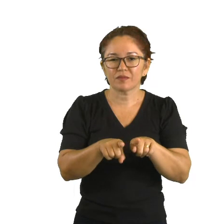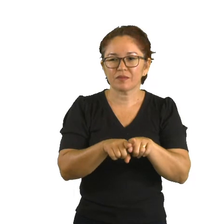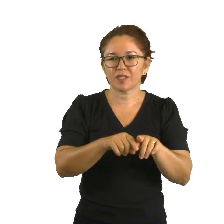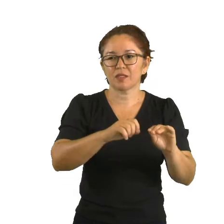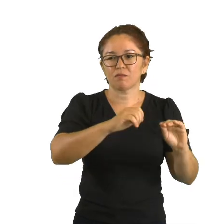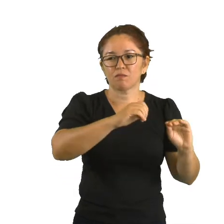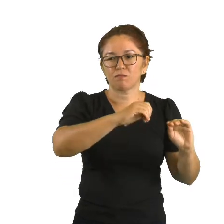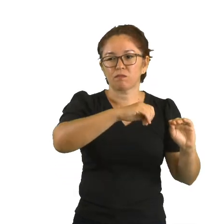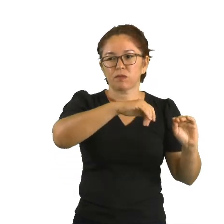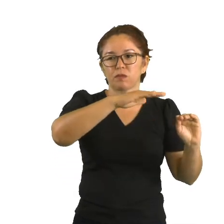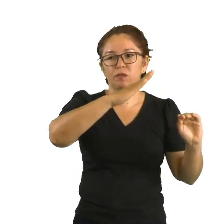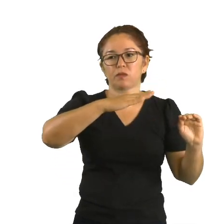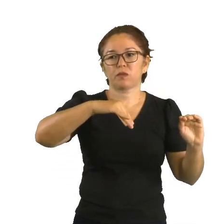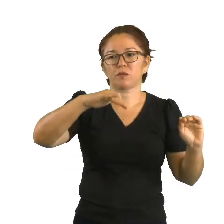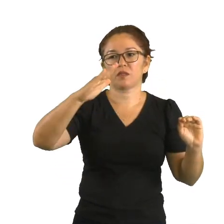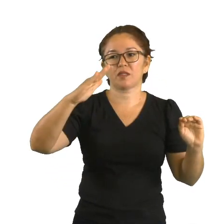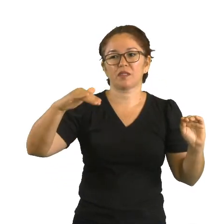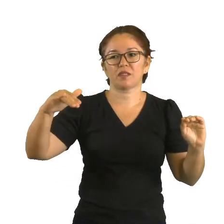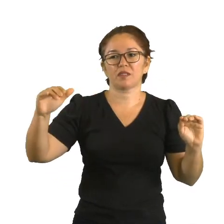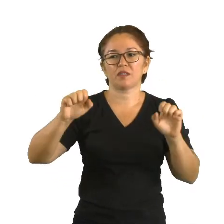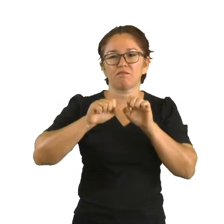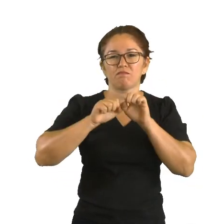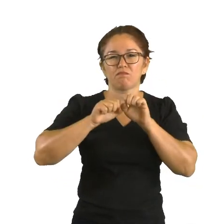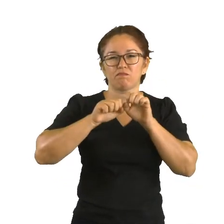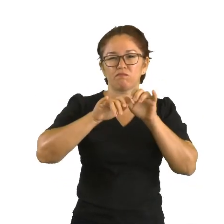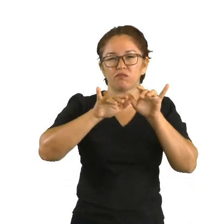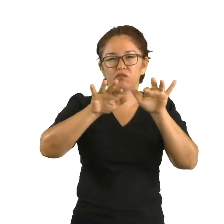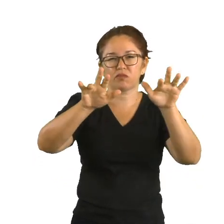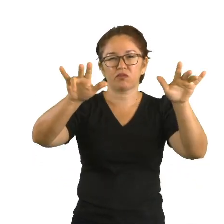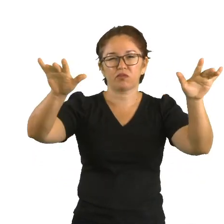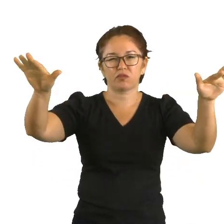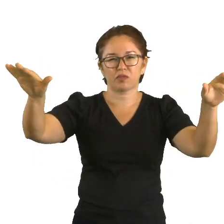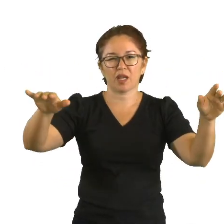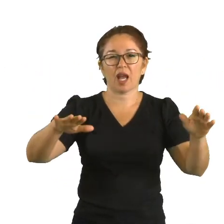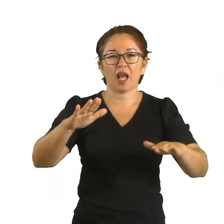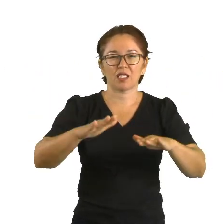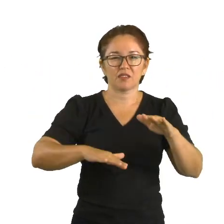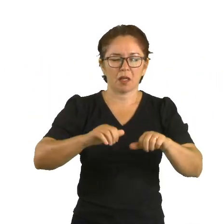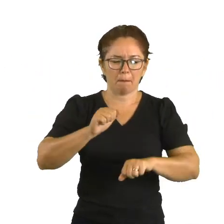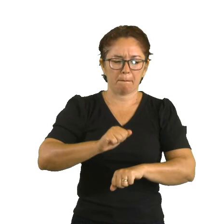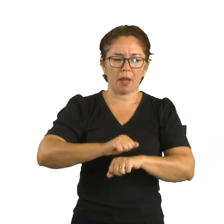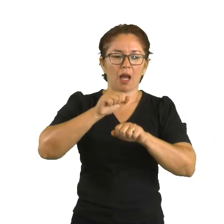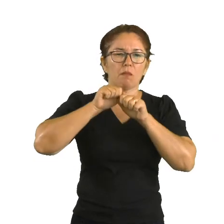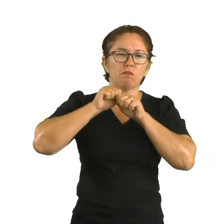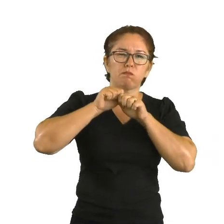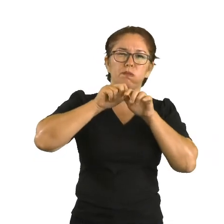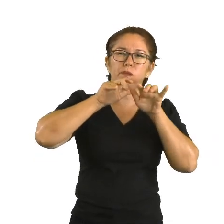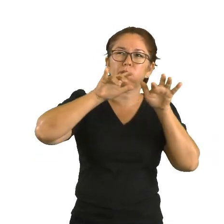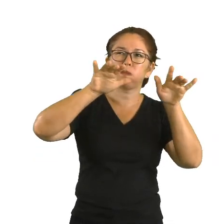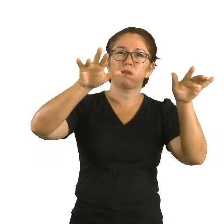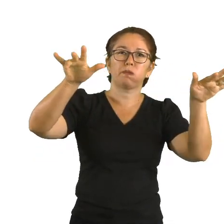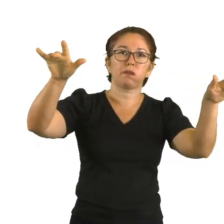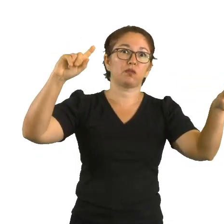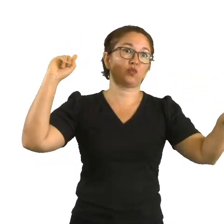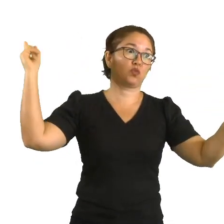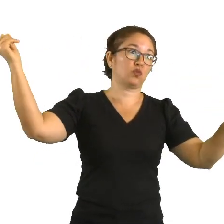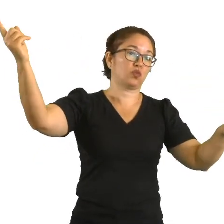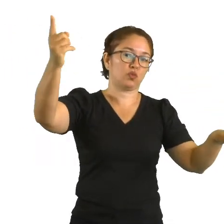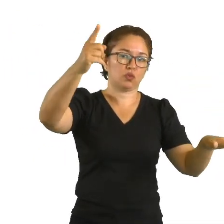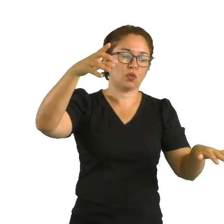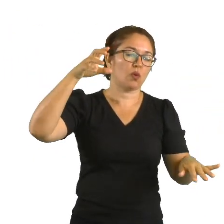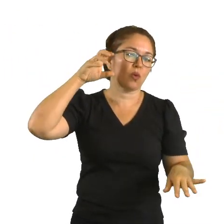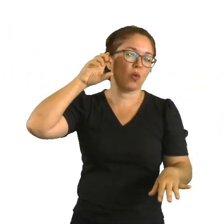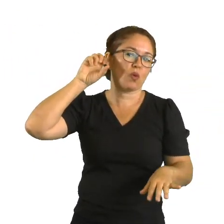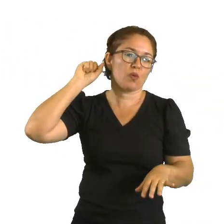sonoras, tá? Significa que o som vai se propagar em todas as direções. Dessa forma, o som que ouvimos é resultado do